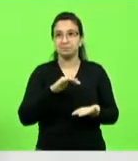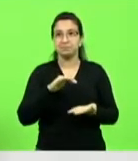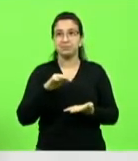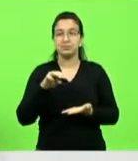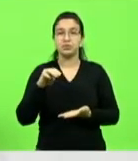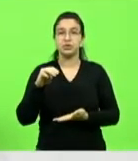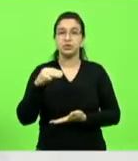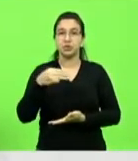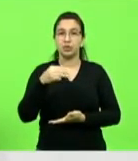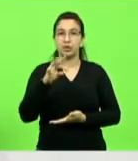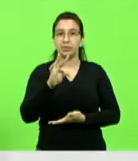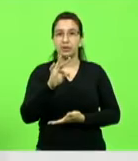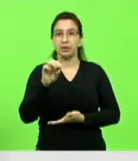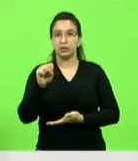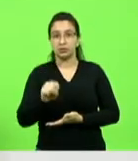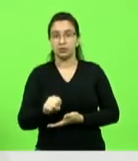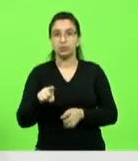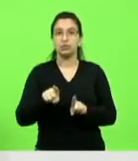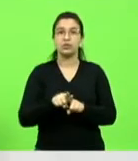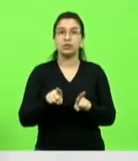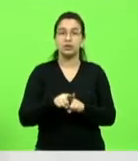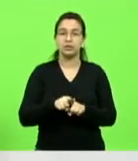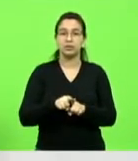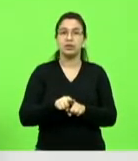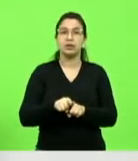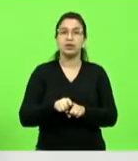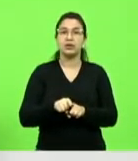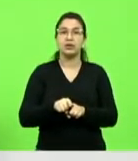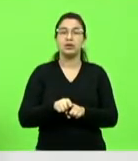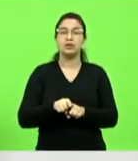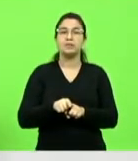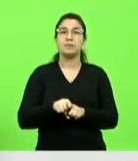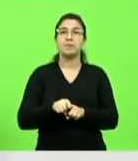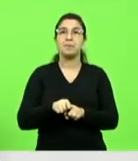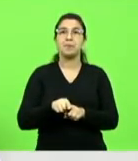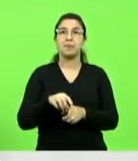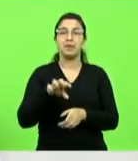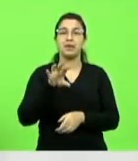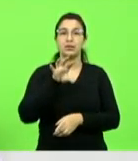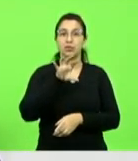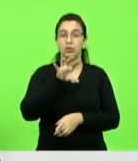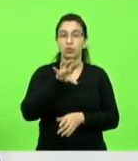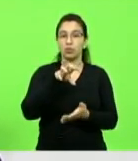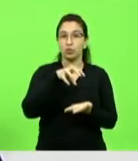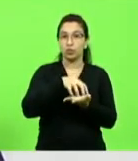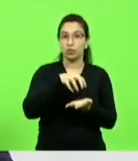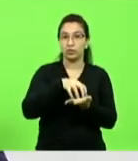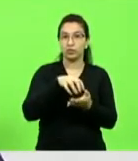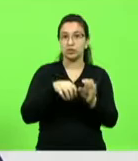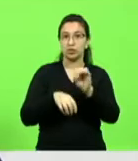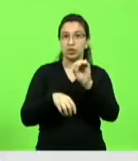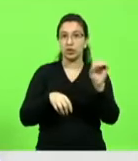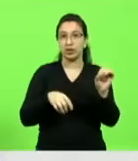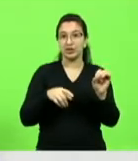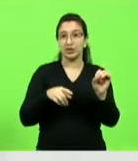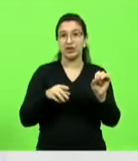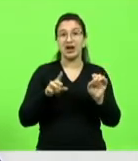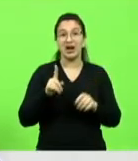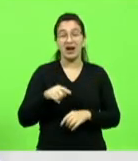Grosso, Mato Grosso do Sul e da região centro-oeste, é elevadíssimo, e aqui nós não precisamos